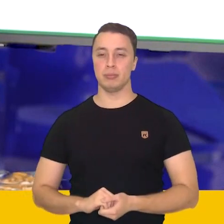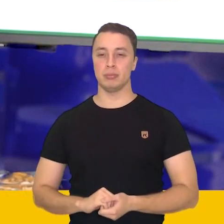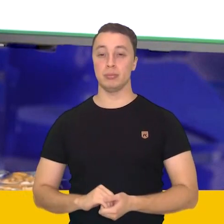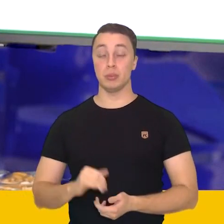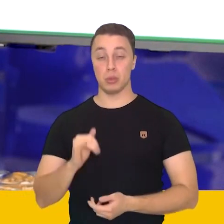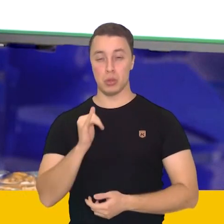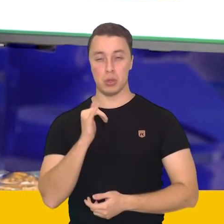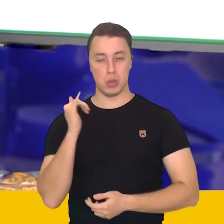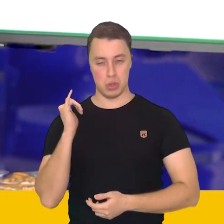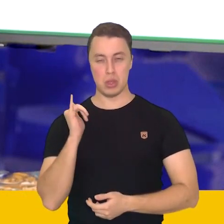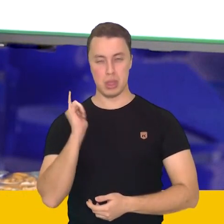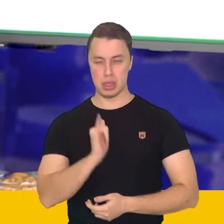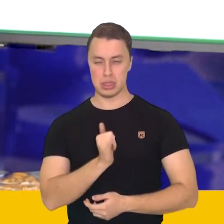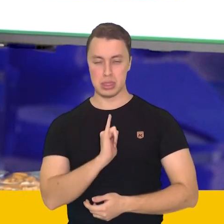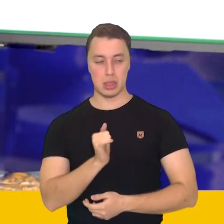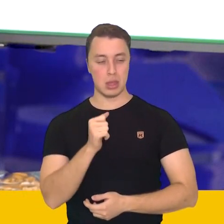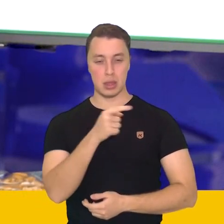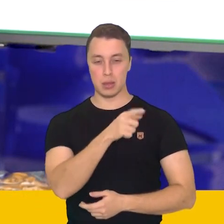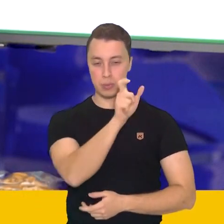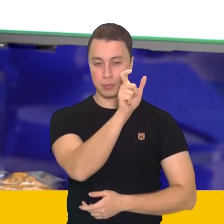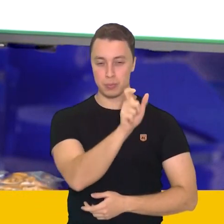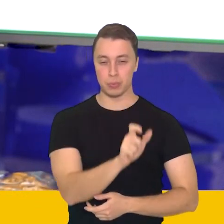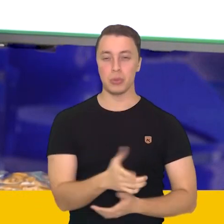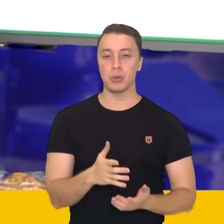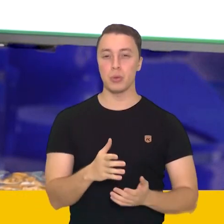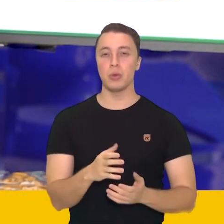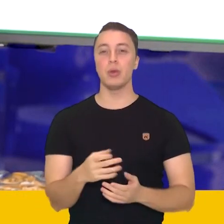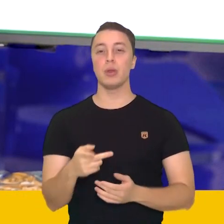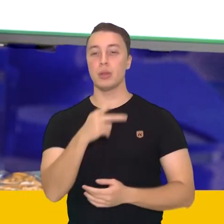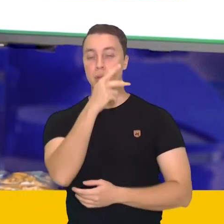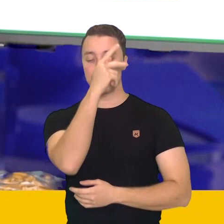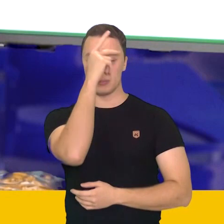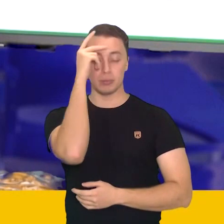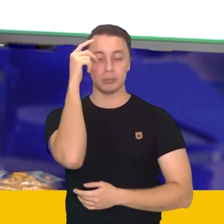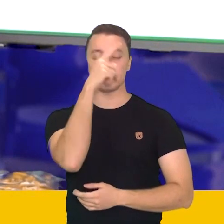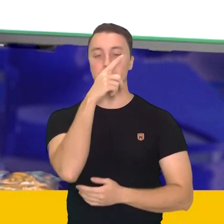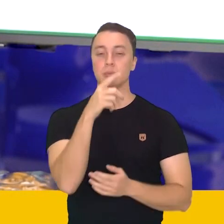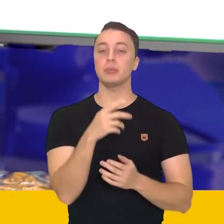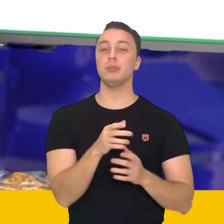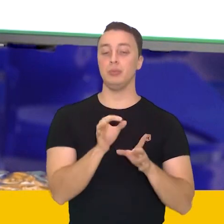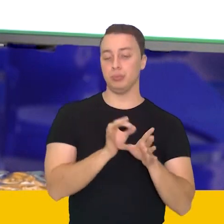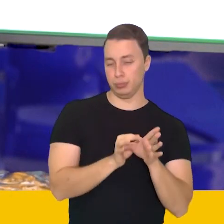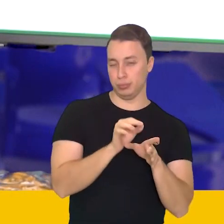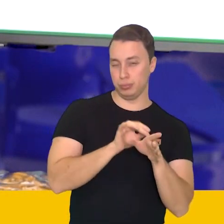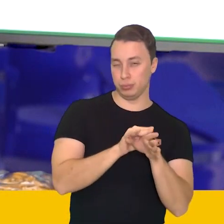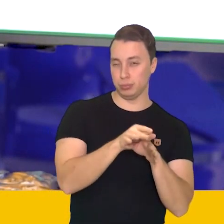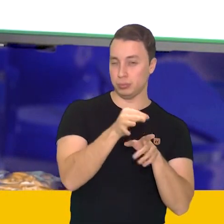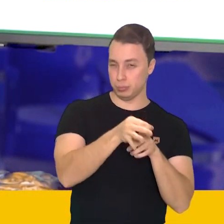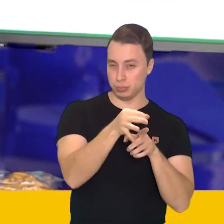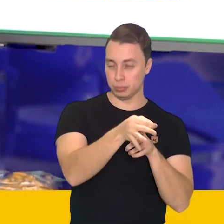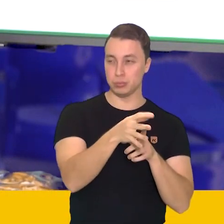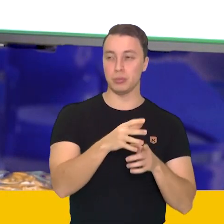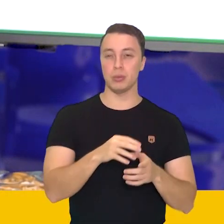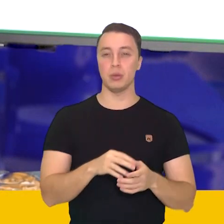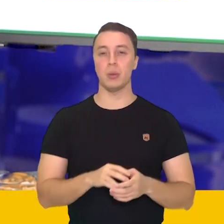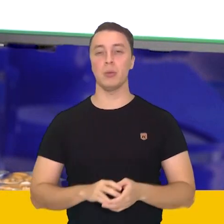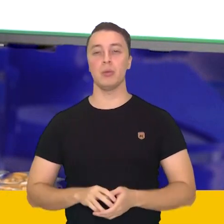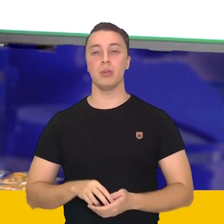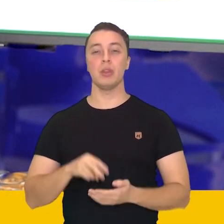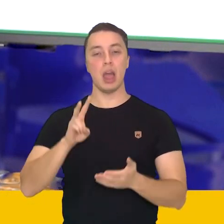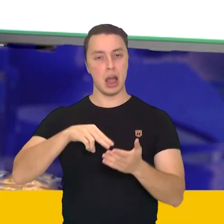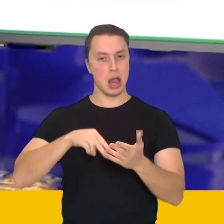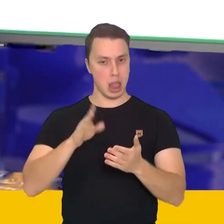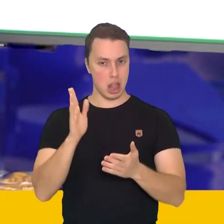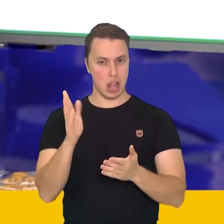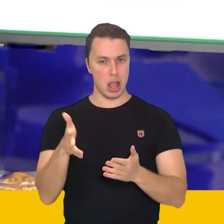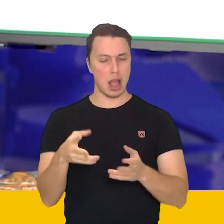do conto e da evilha, vocês vão dizer se é o personagem ou o observador. Já que vocês leram, vocês vão